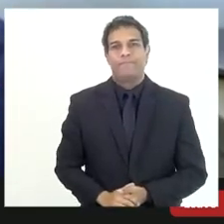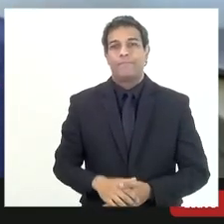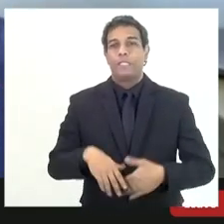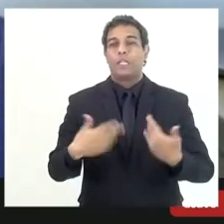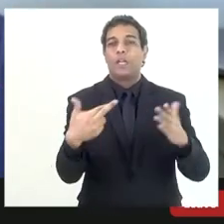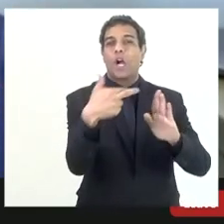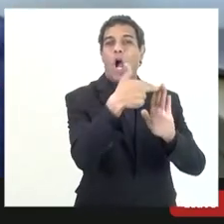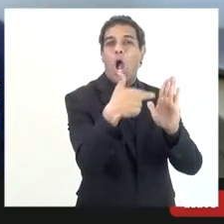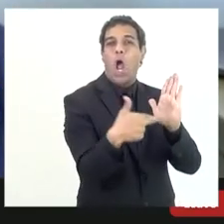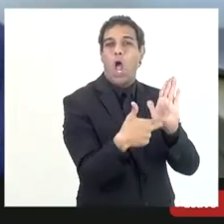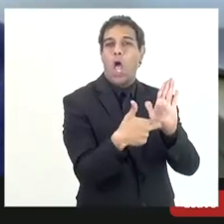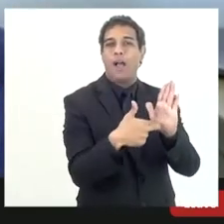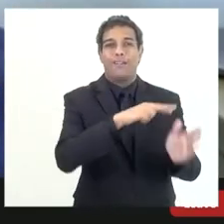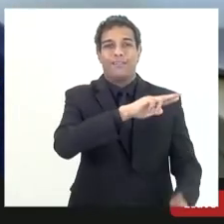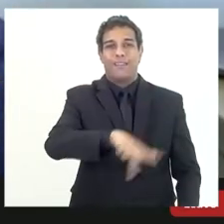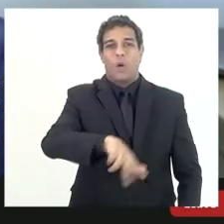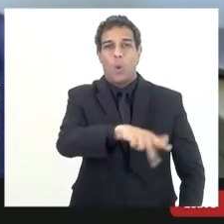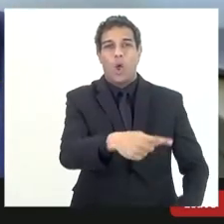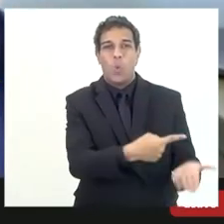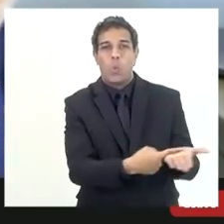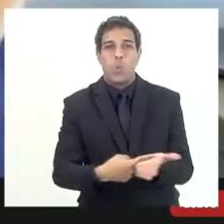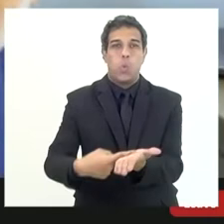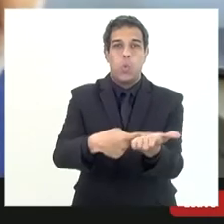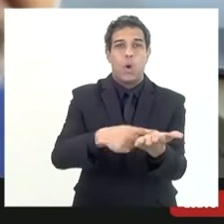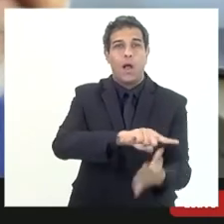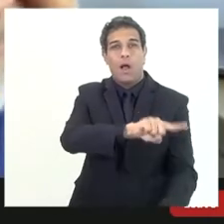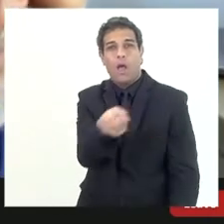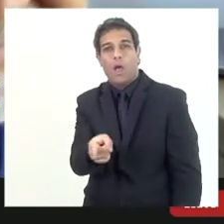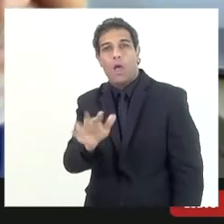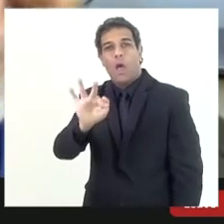jogo não é a concessionária é o fisco